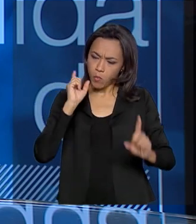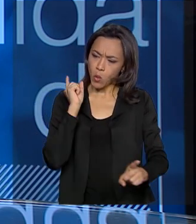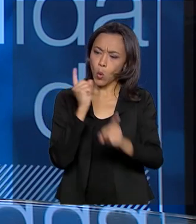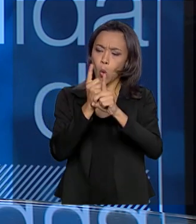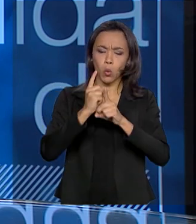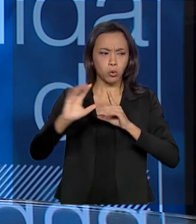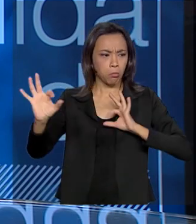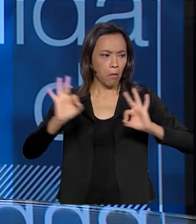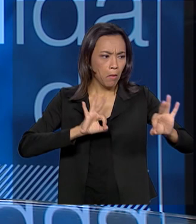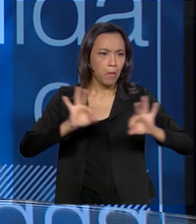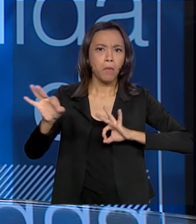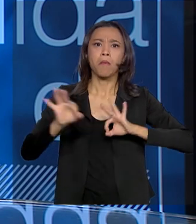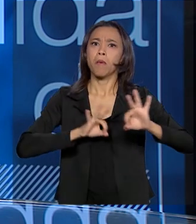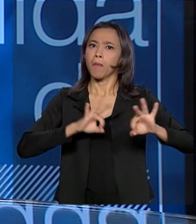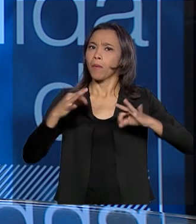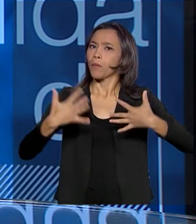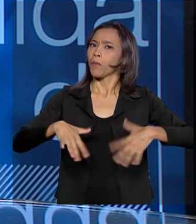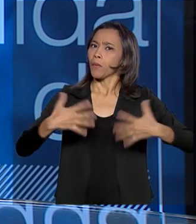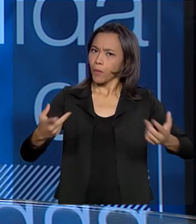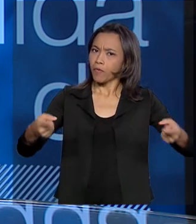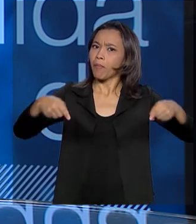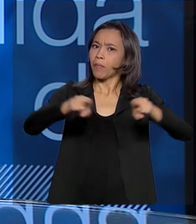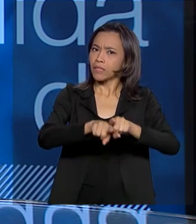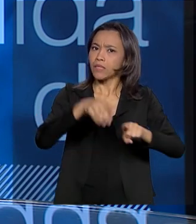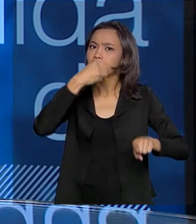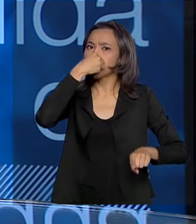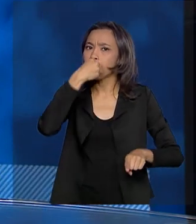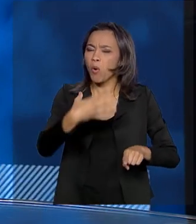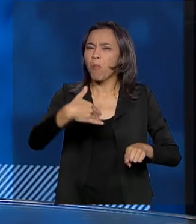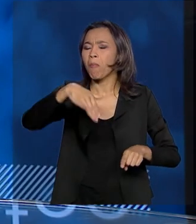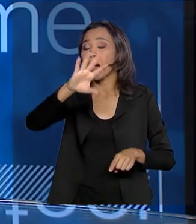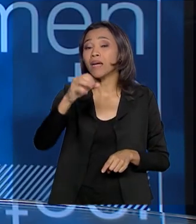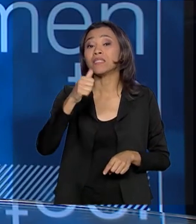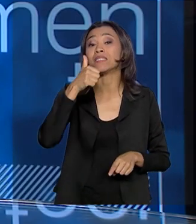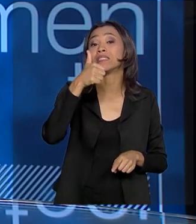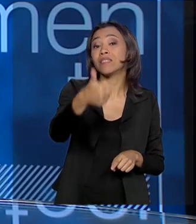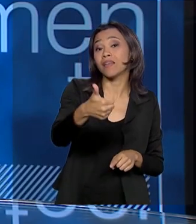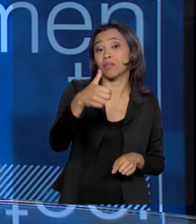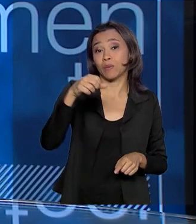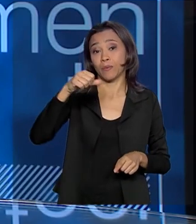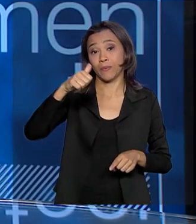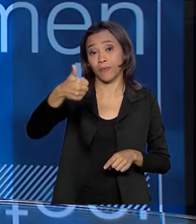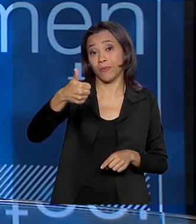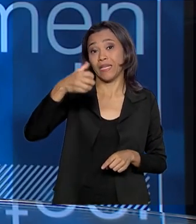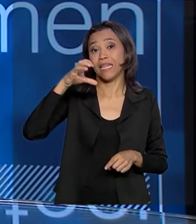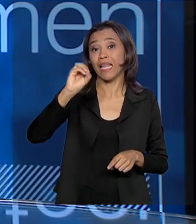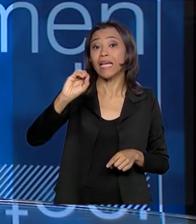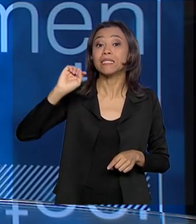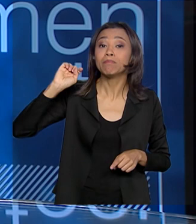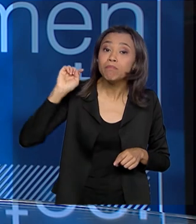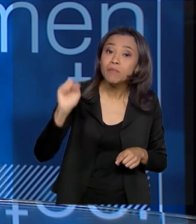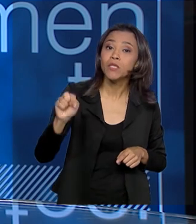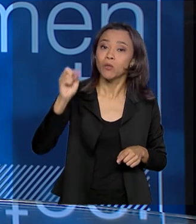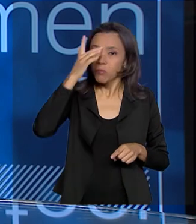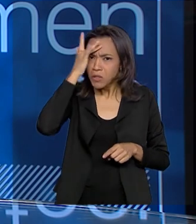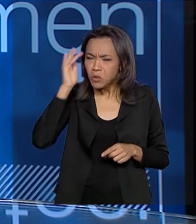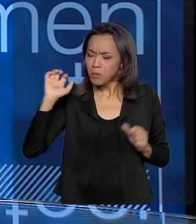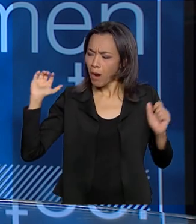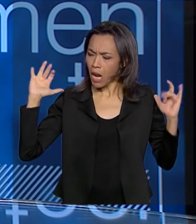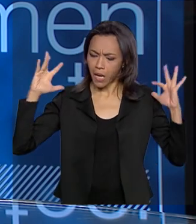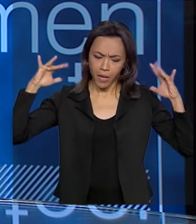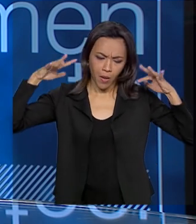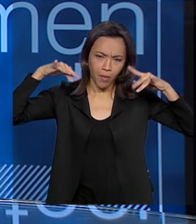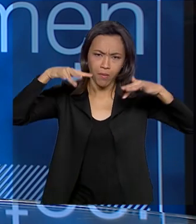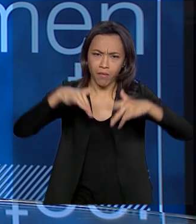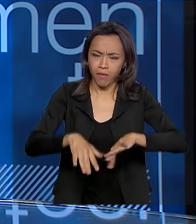trouxemos para Brasília, então foi uma parceria muito boa. Contamos com mais de 110 mil visitantes, então muitos chefes de